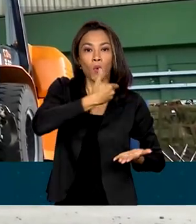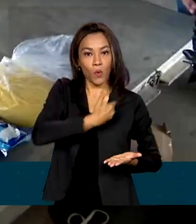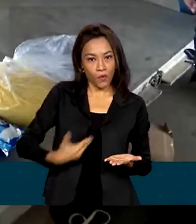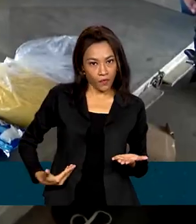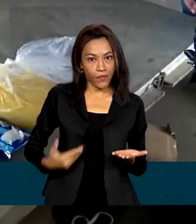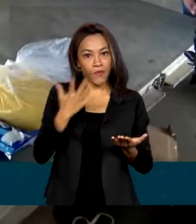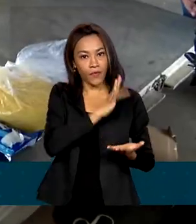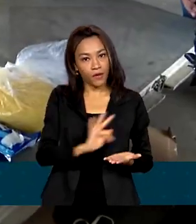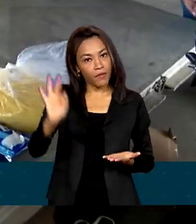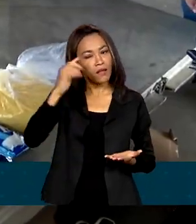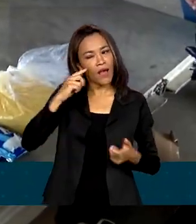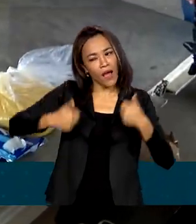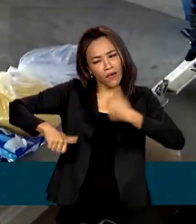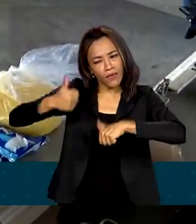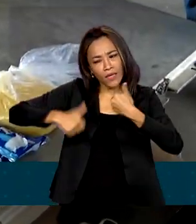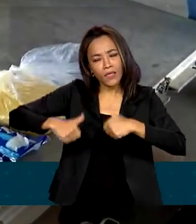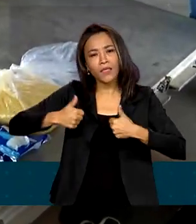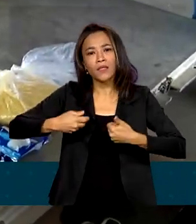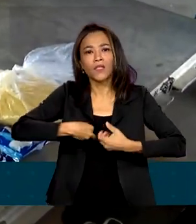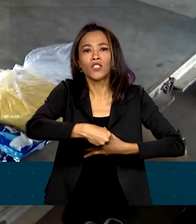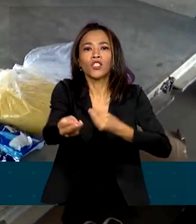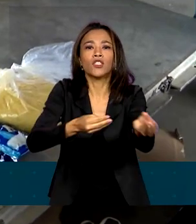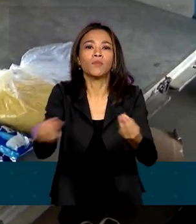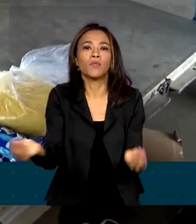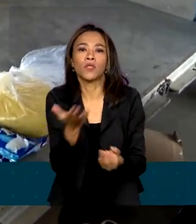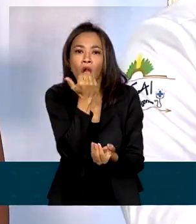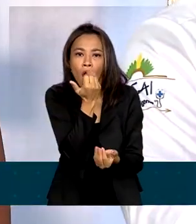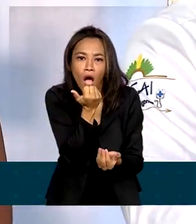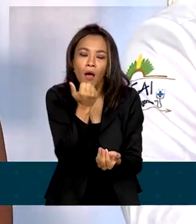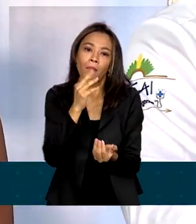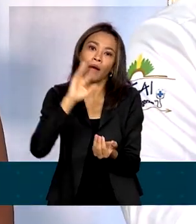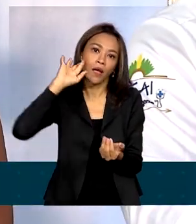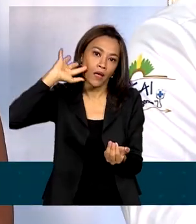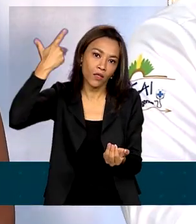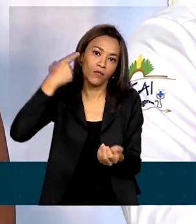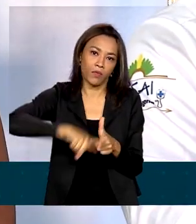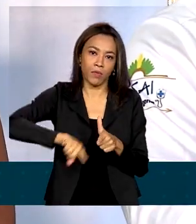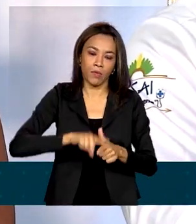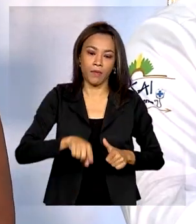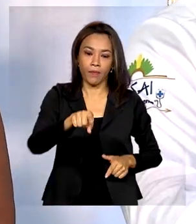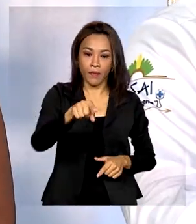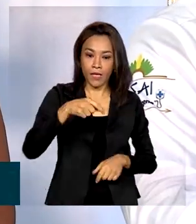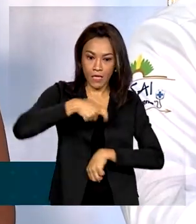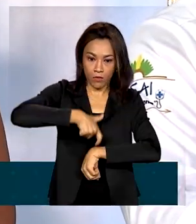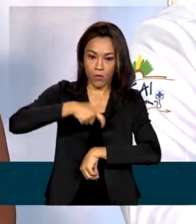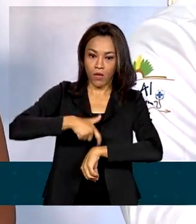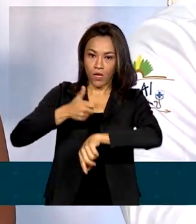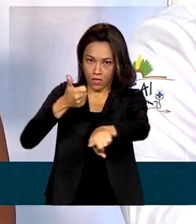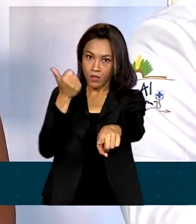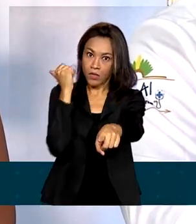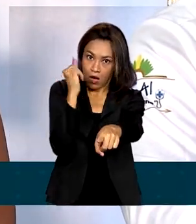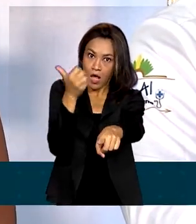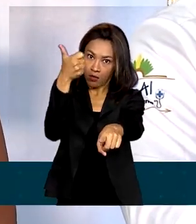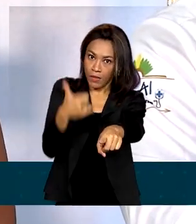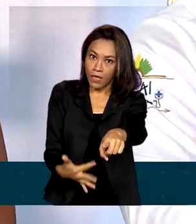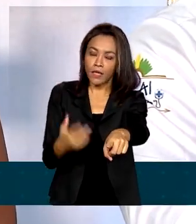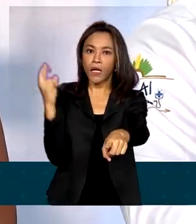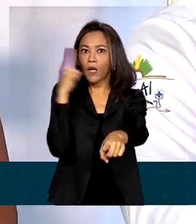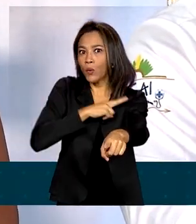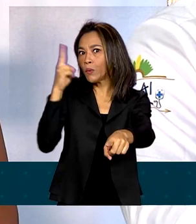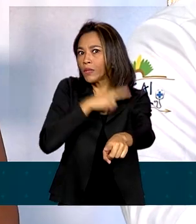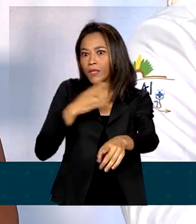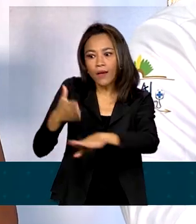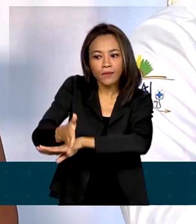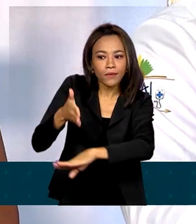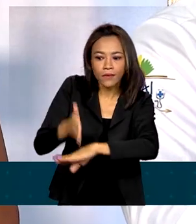reavaliando a distribuição de cestas básicas como solução. Nesse momento é muito urgente o acesso à